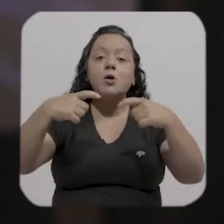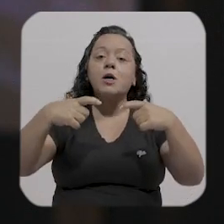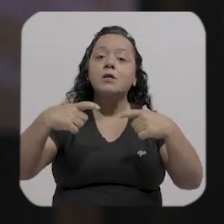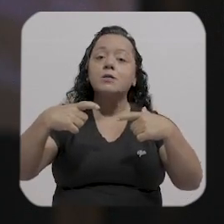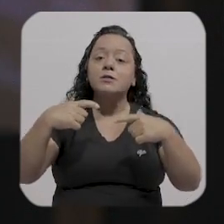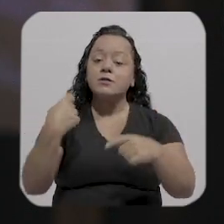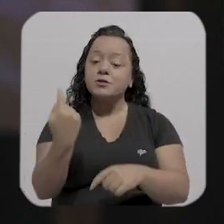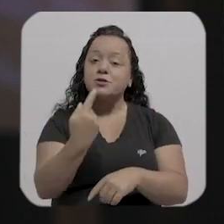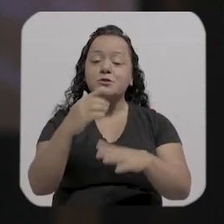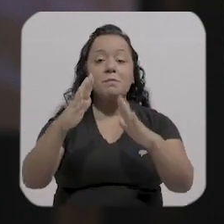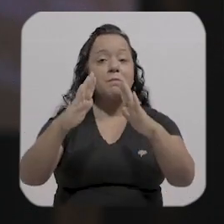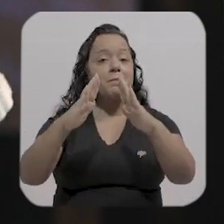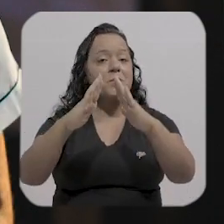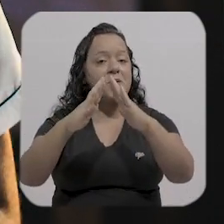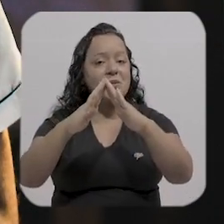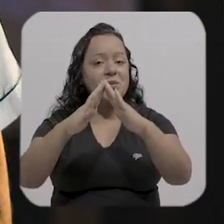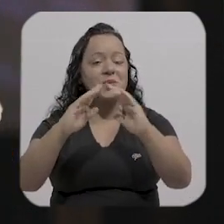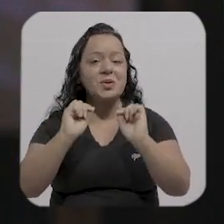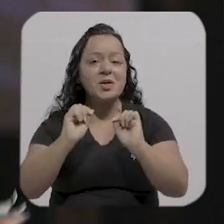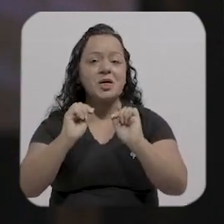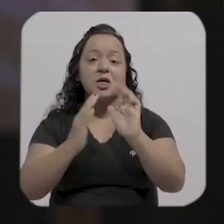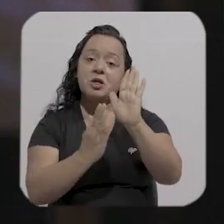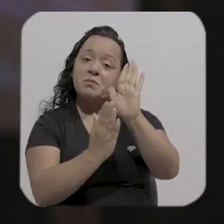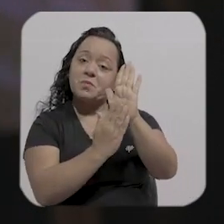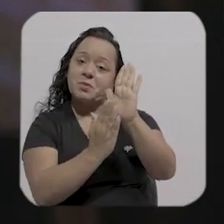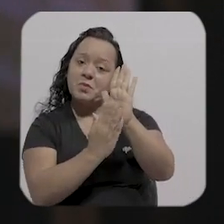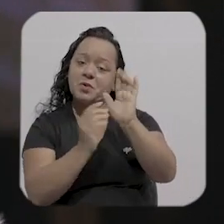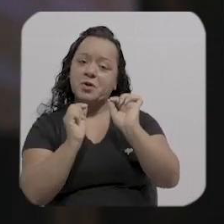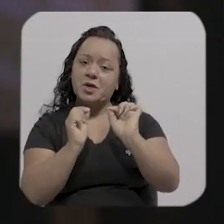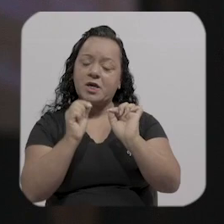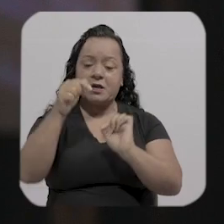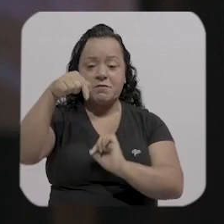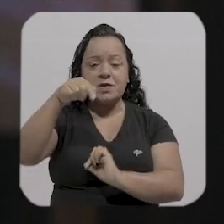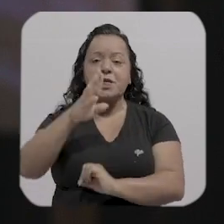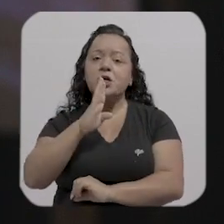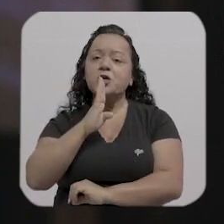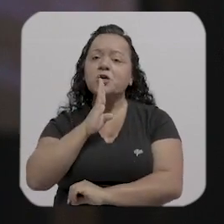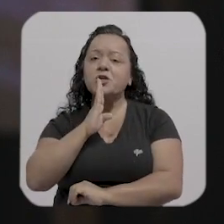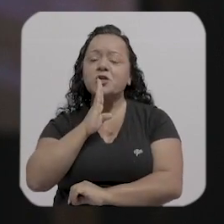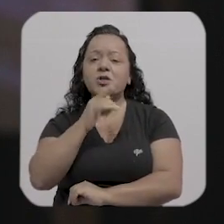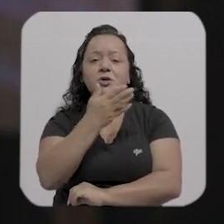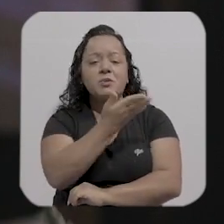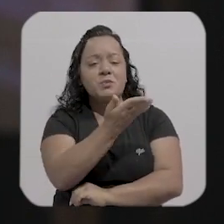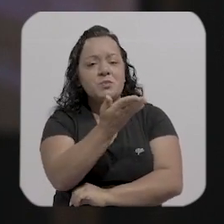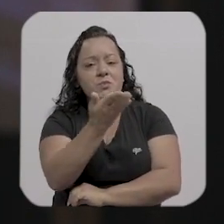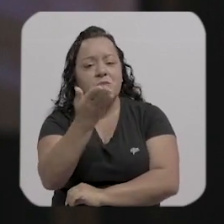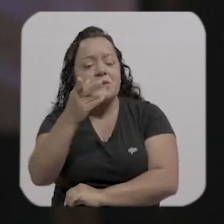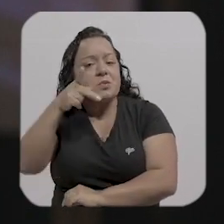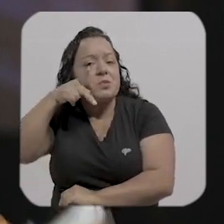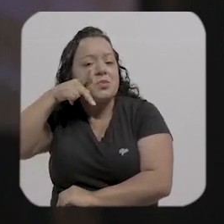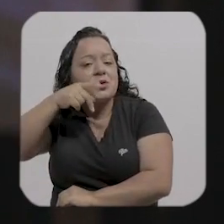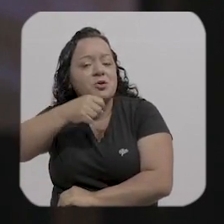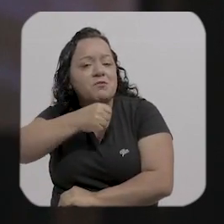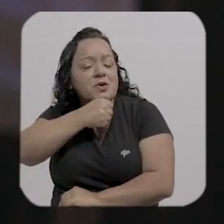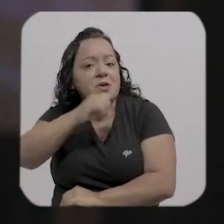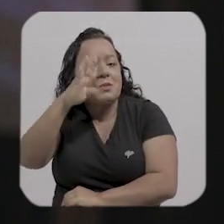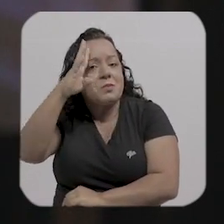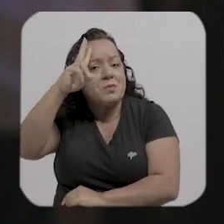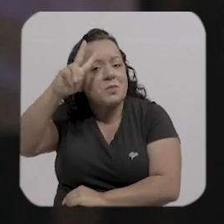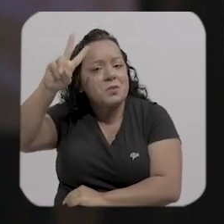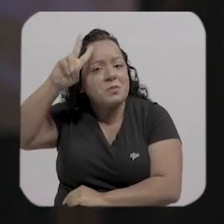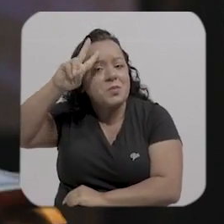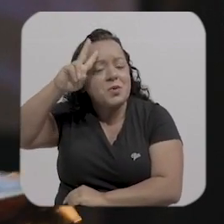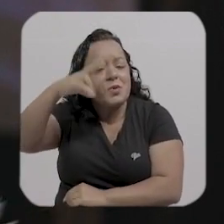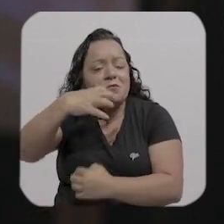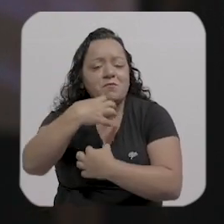mora. E a minha proposta aqui é para que você conheça uma Porto Velho de memórias, de afeto,